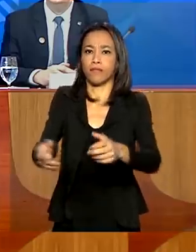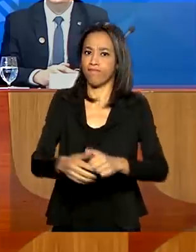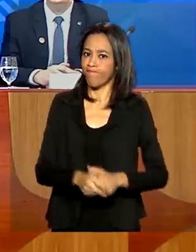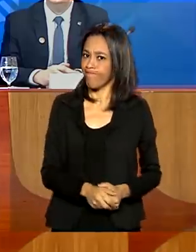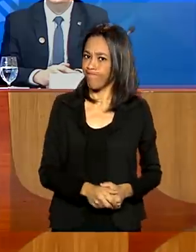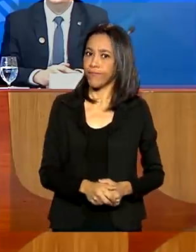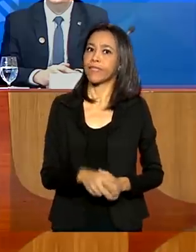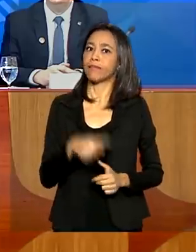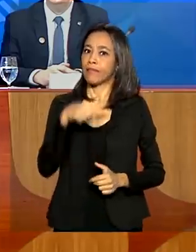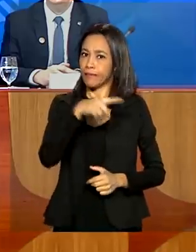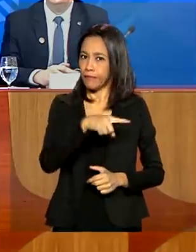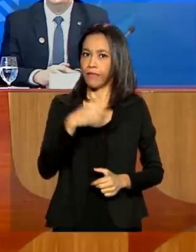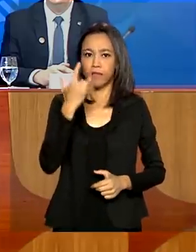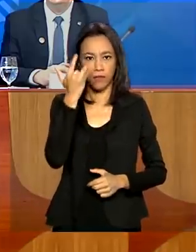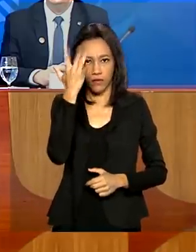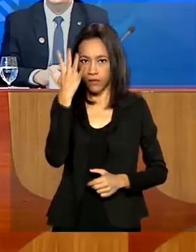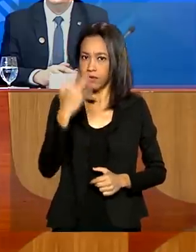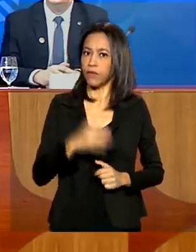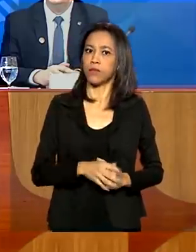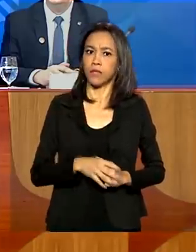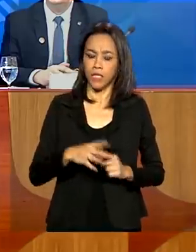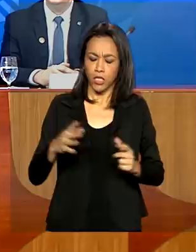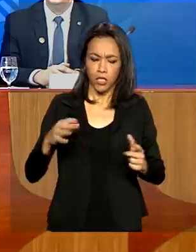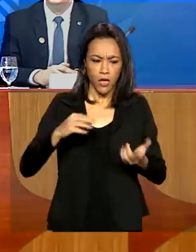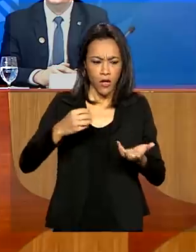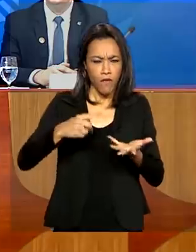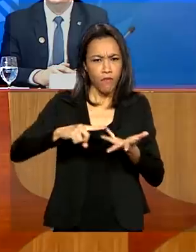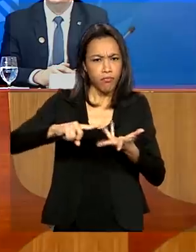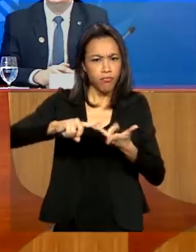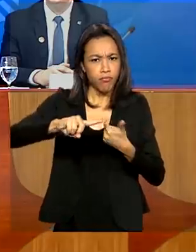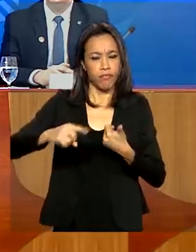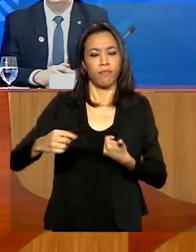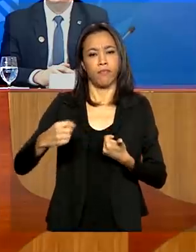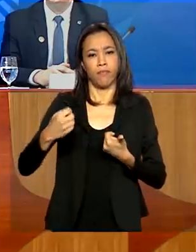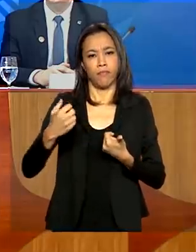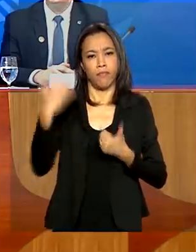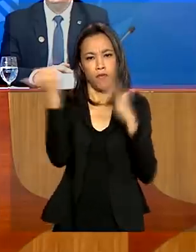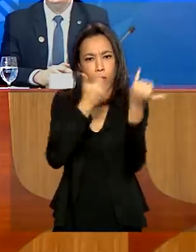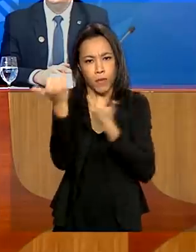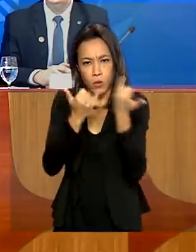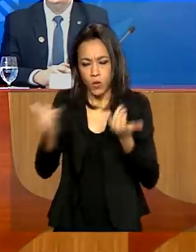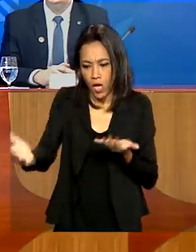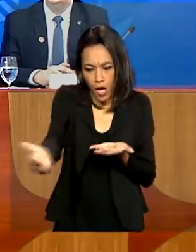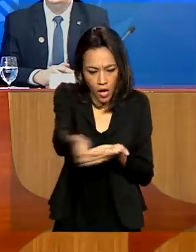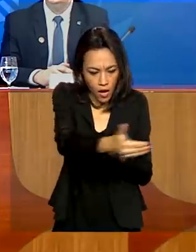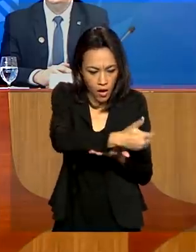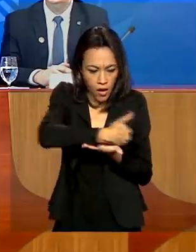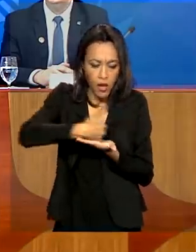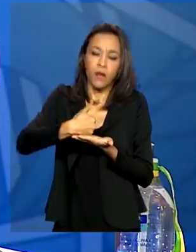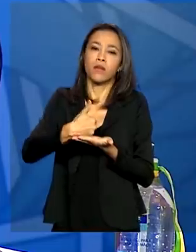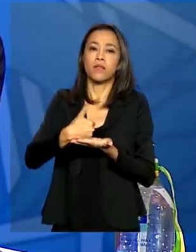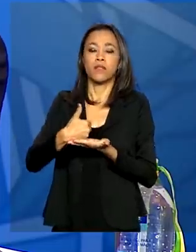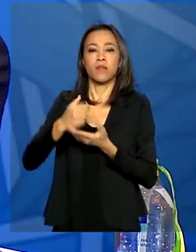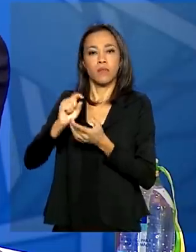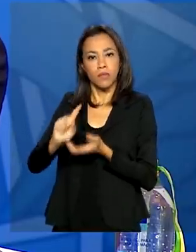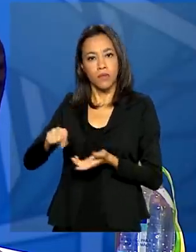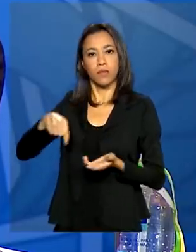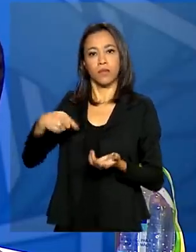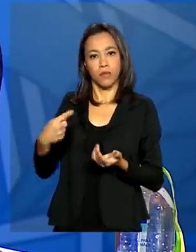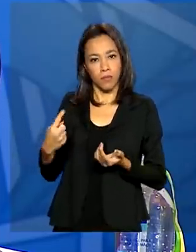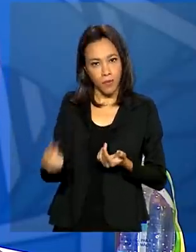muito complexo poder reunir todas essas informações, poder encontrar os elegíveis,